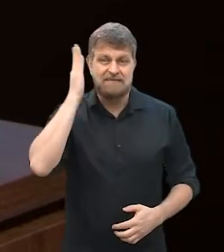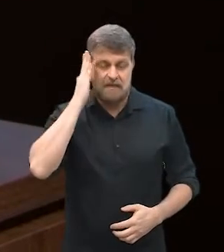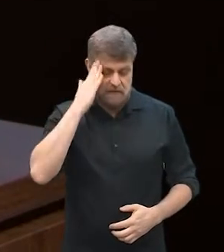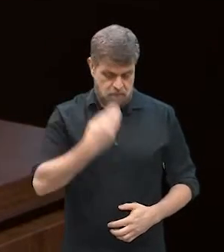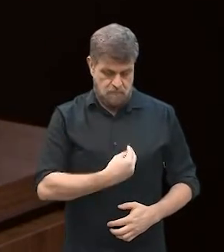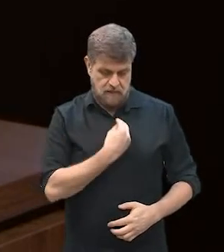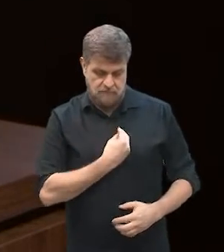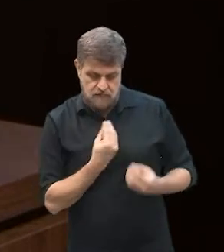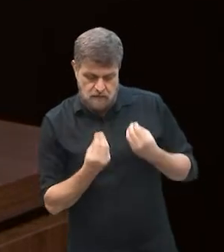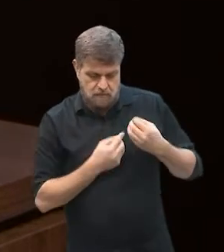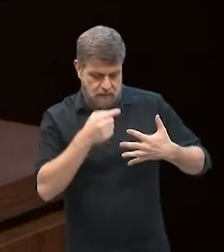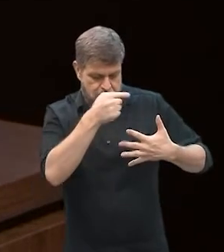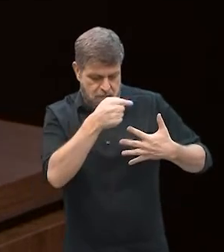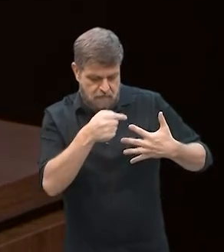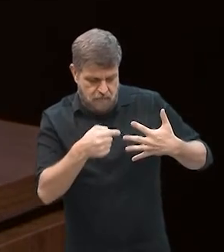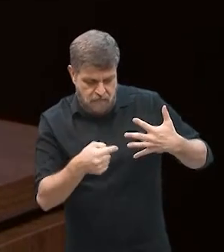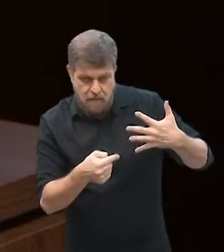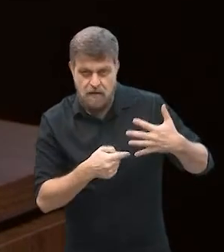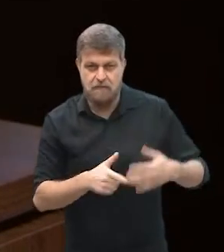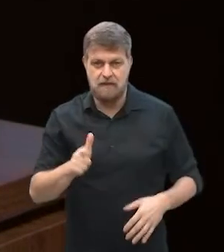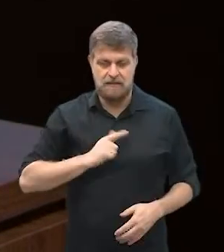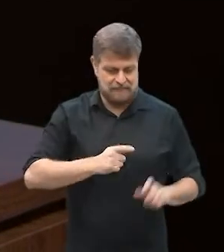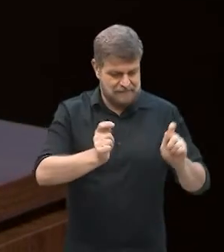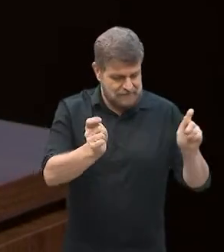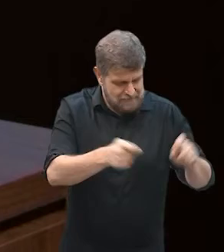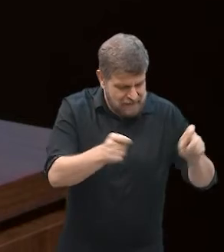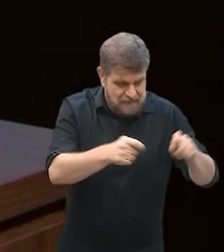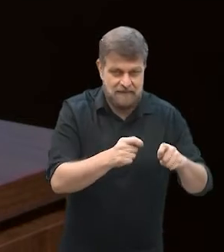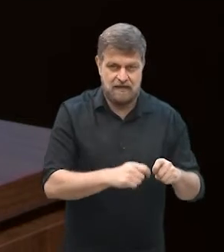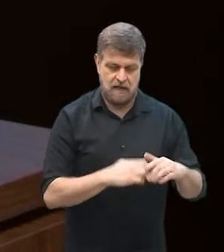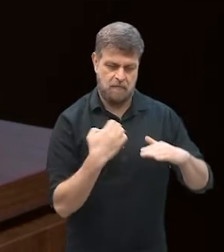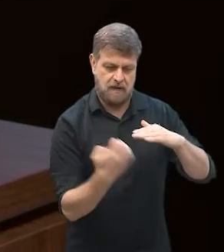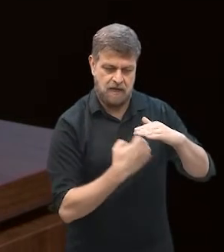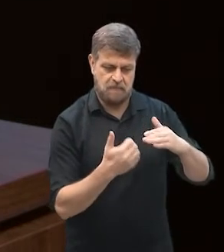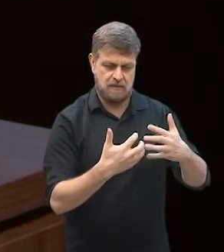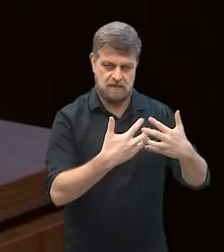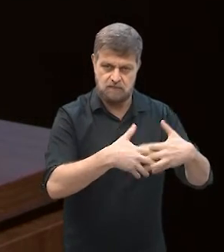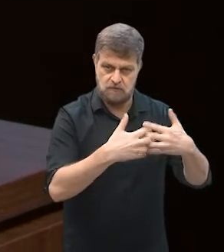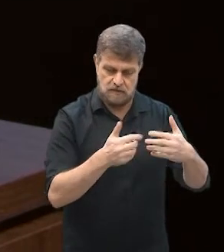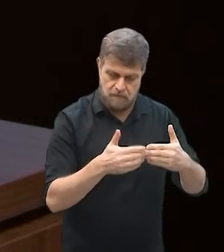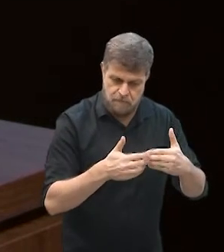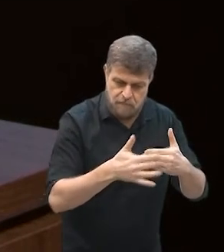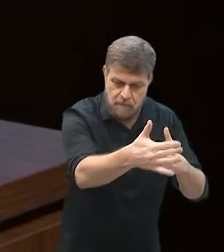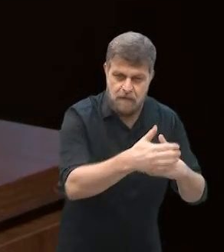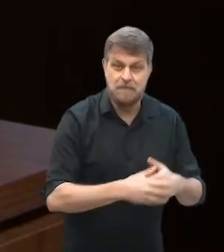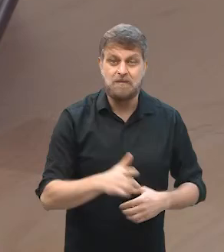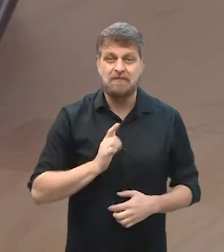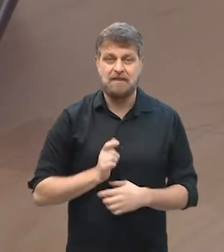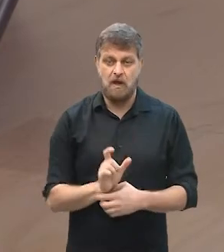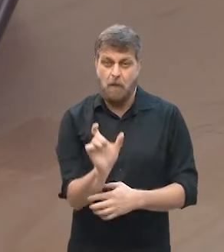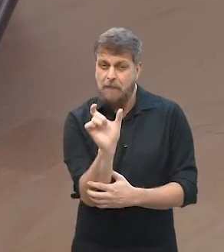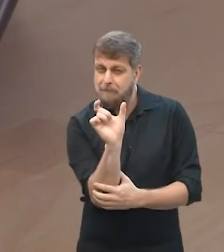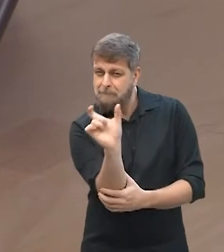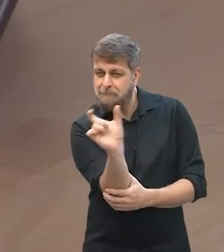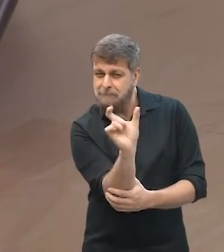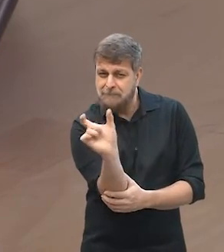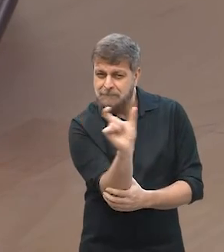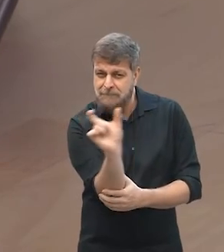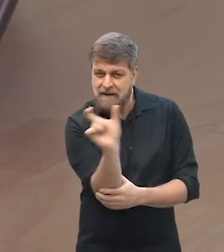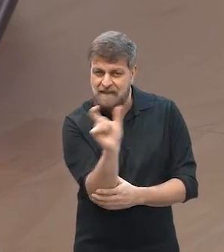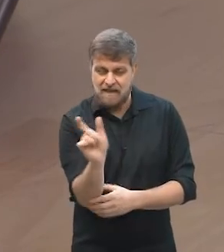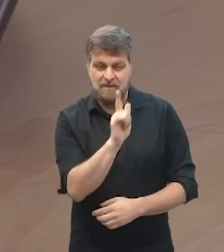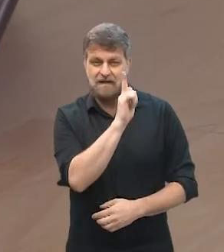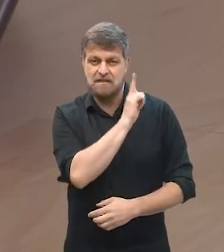vida e tal, julgo que tenha as condições para tocar esse meu negócio, eu acho que tem uma palavra aqui, dentro de